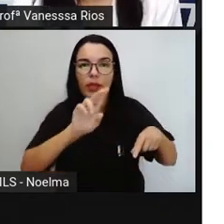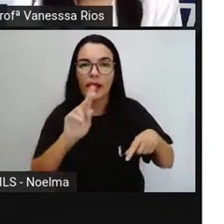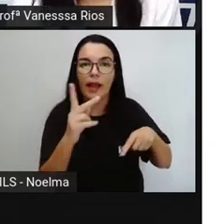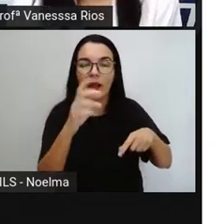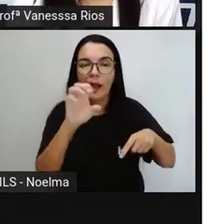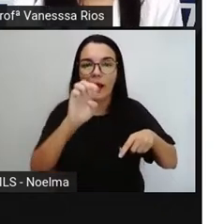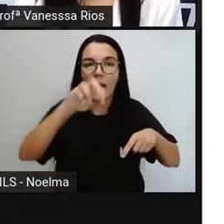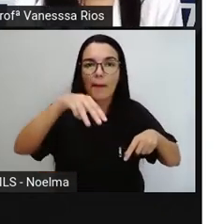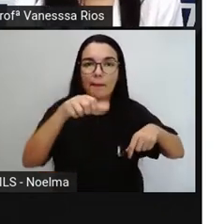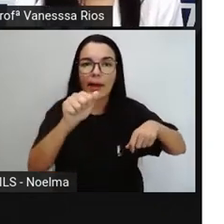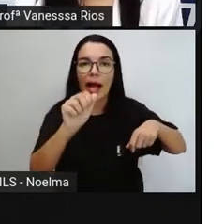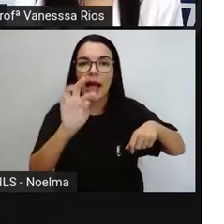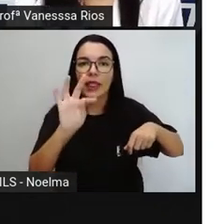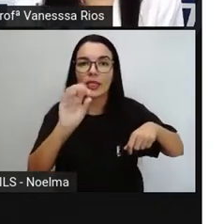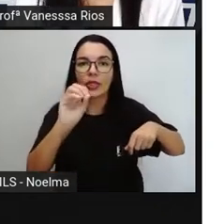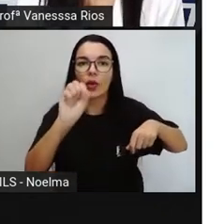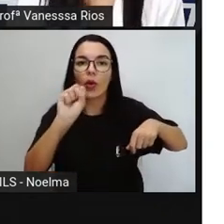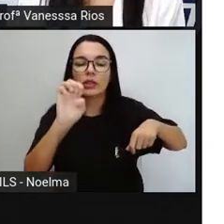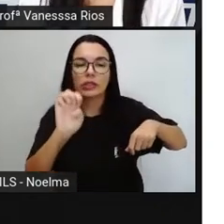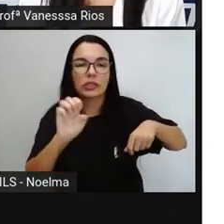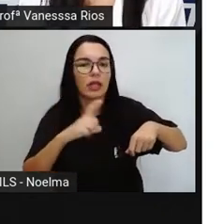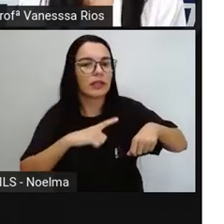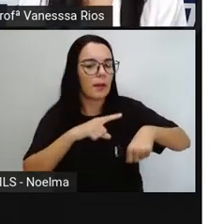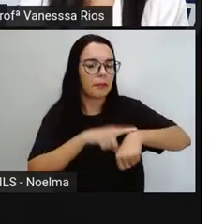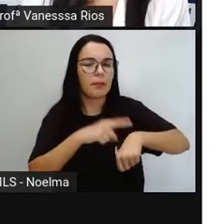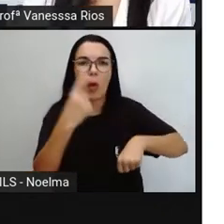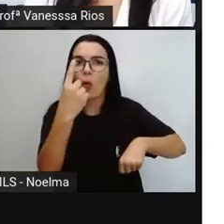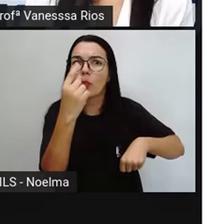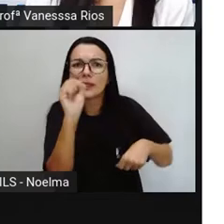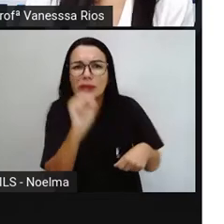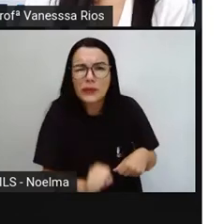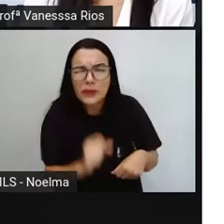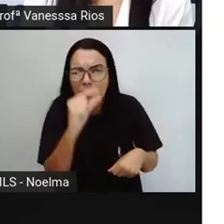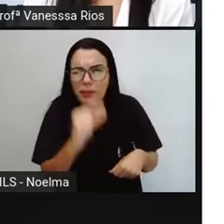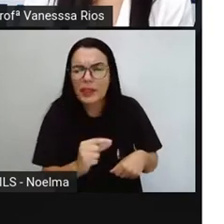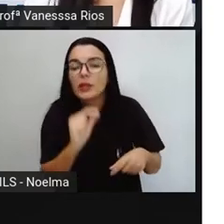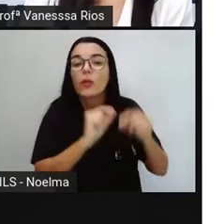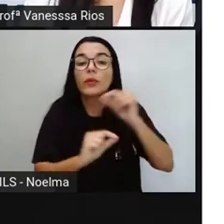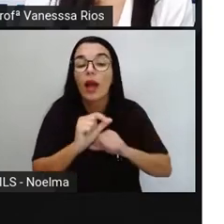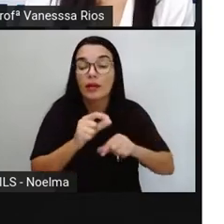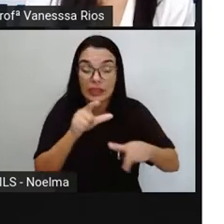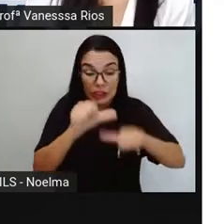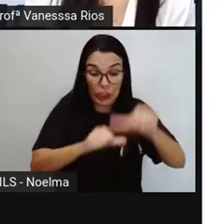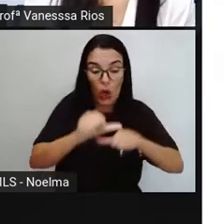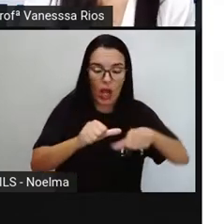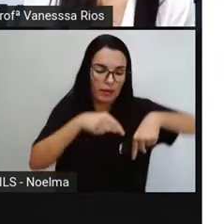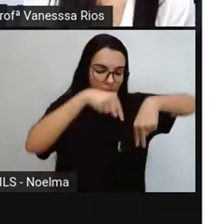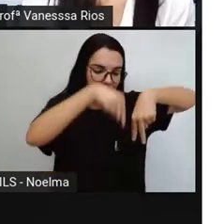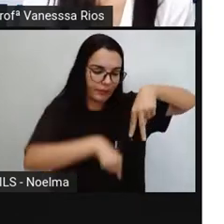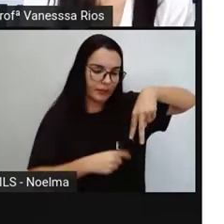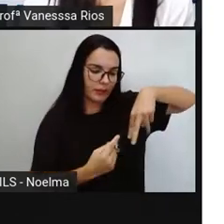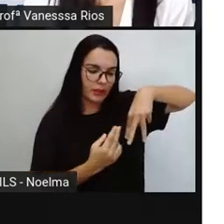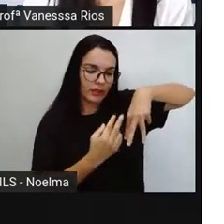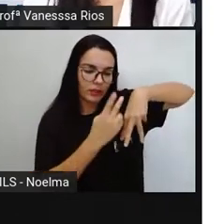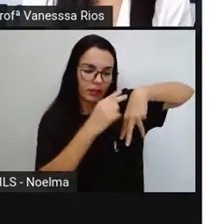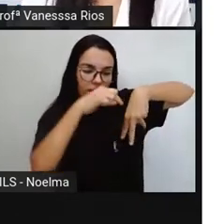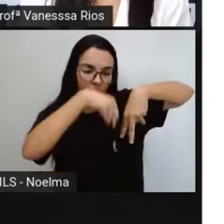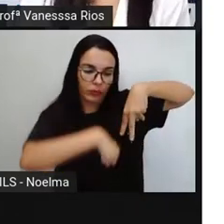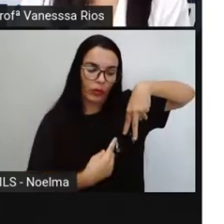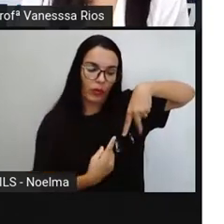A hematose dura menos de um segundo. O que é a hematose? justamente a troca do